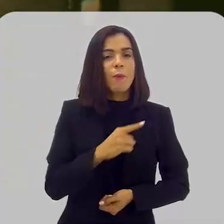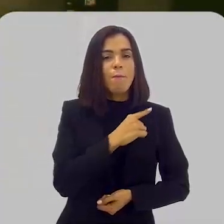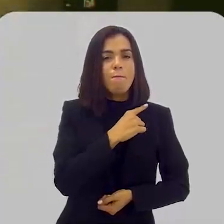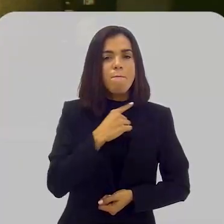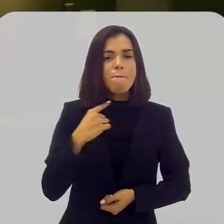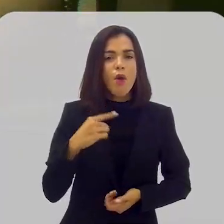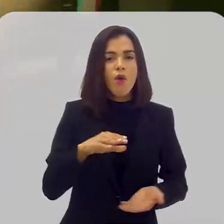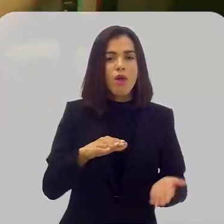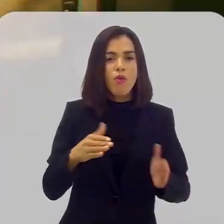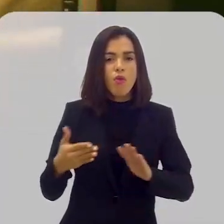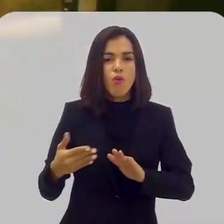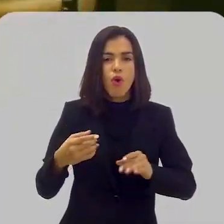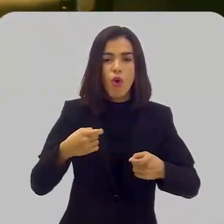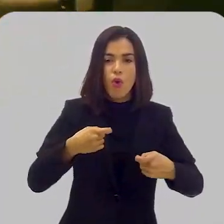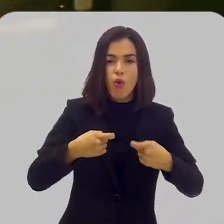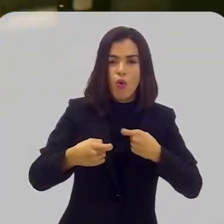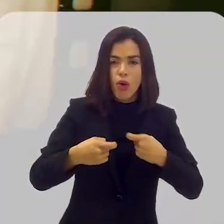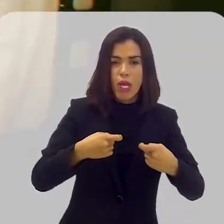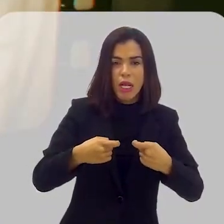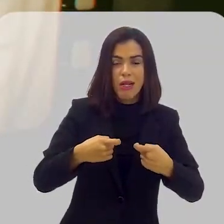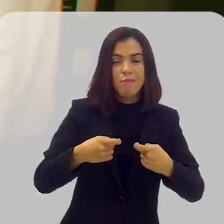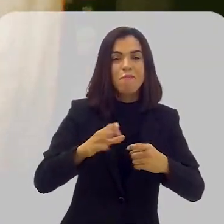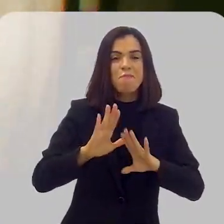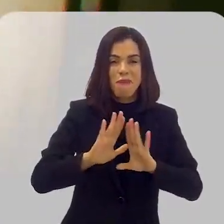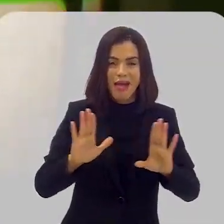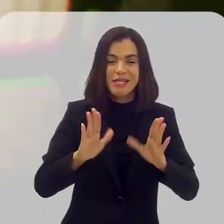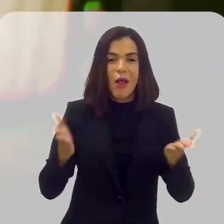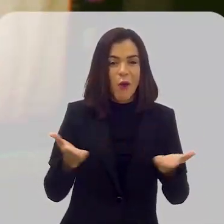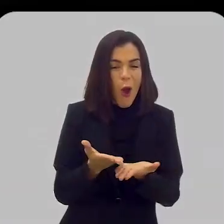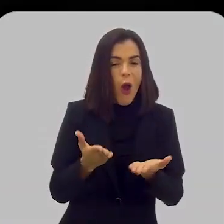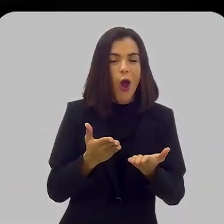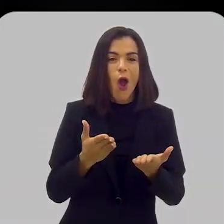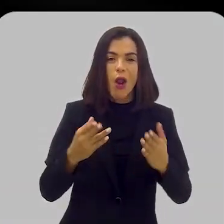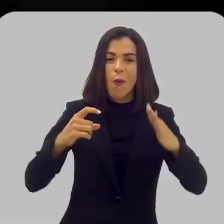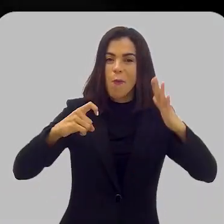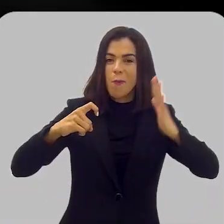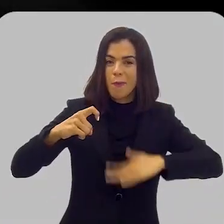Morreu o guerrilheiro e nasceu o mito.